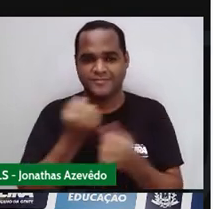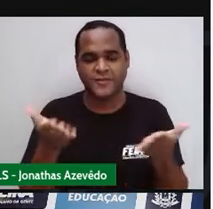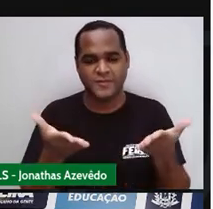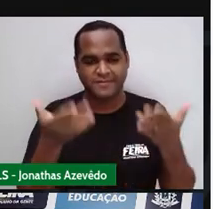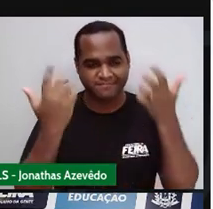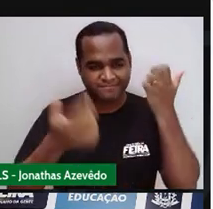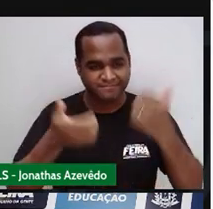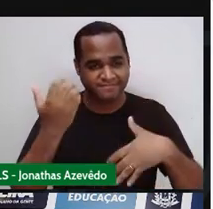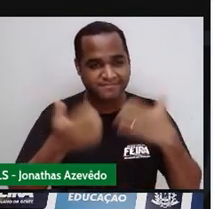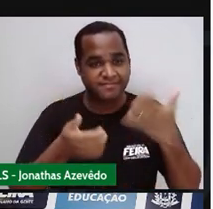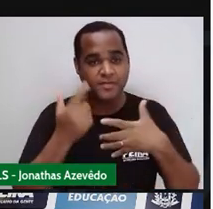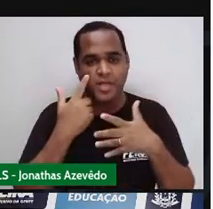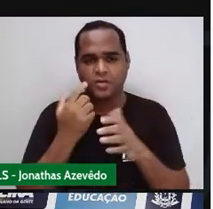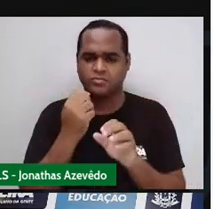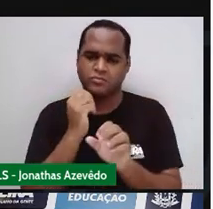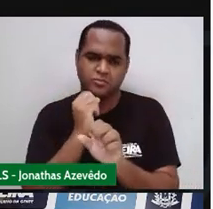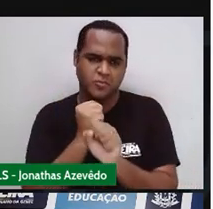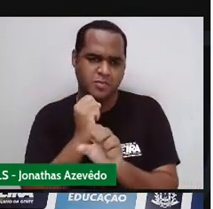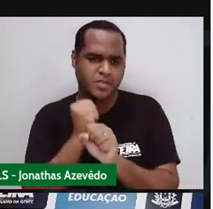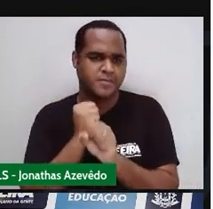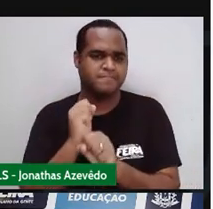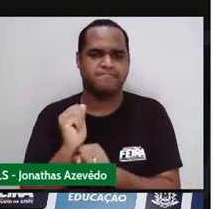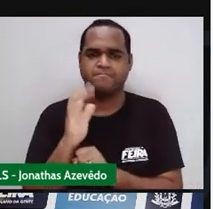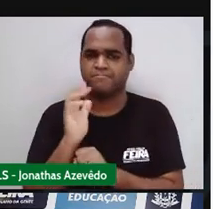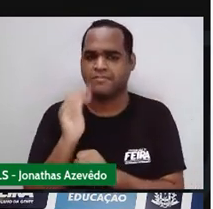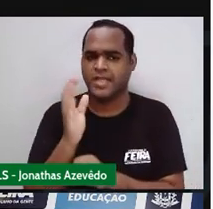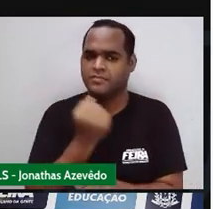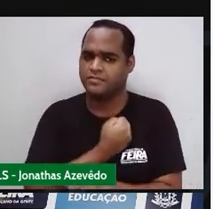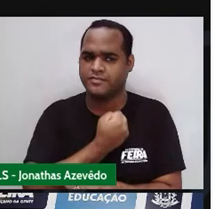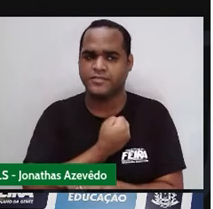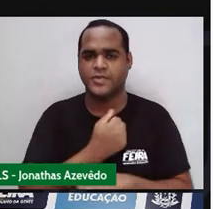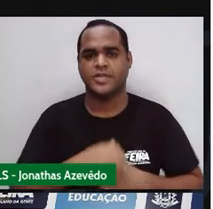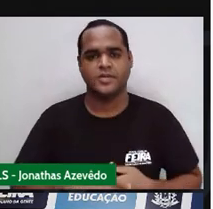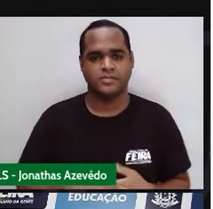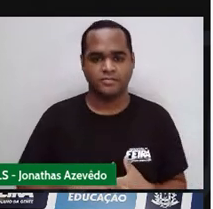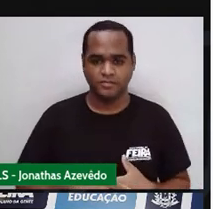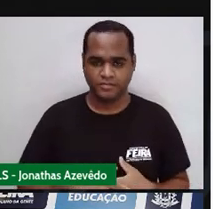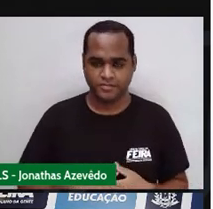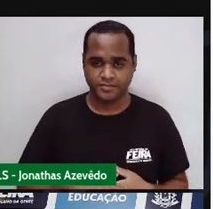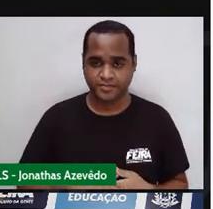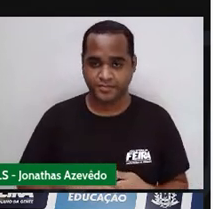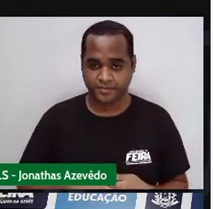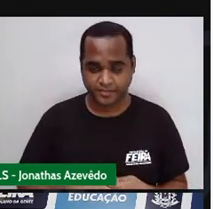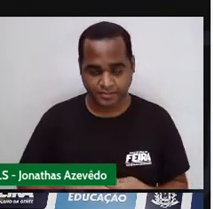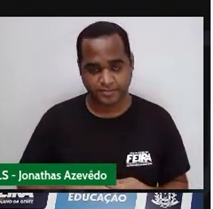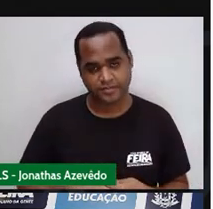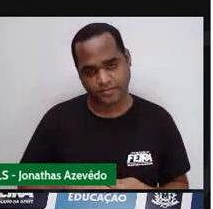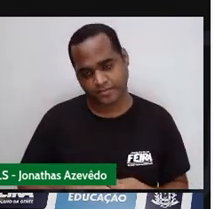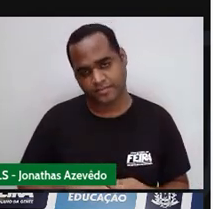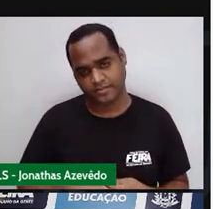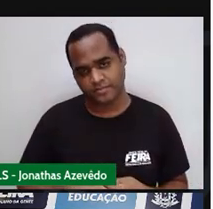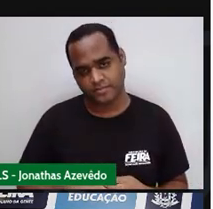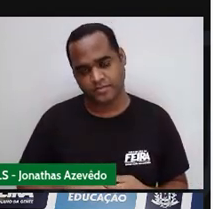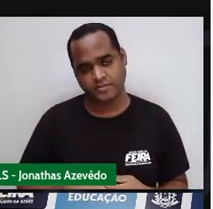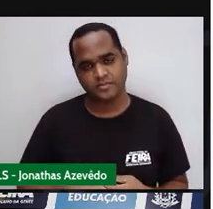Vamos pegar números maiores Vamos pegar aqui Vamos pegar aqui O